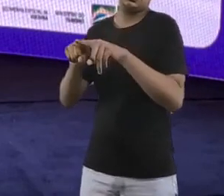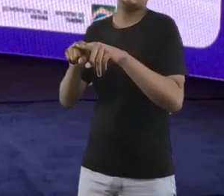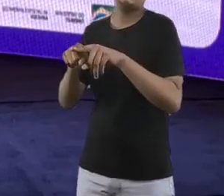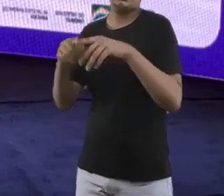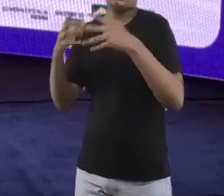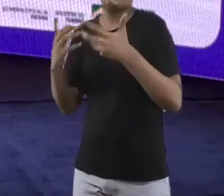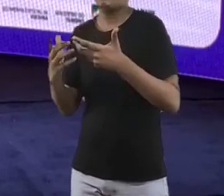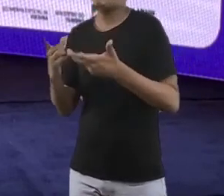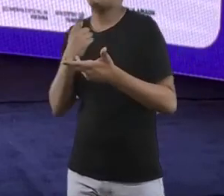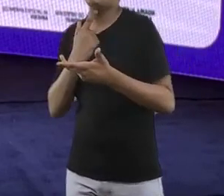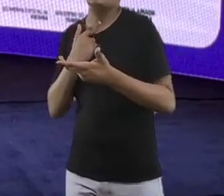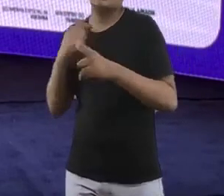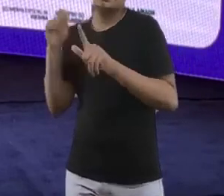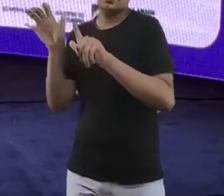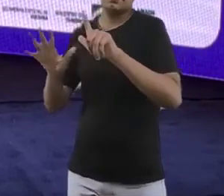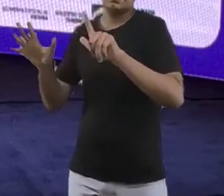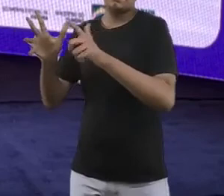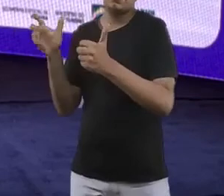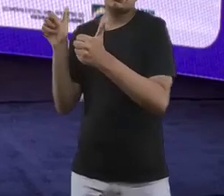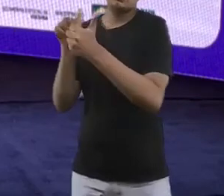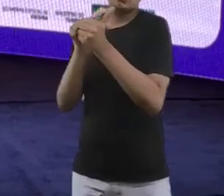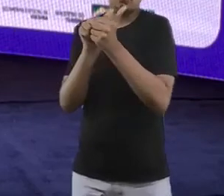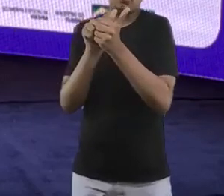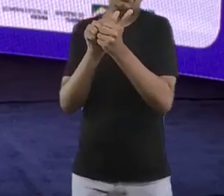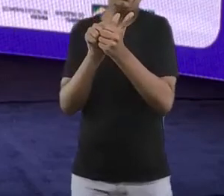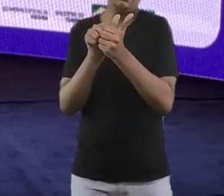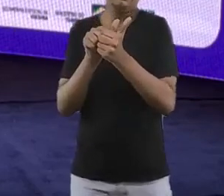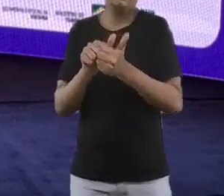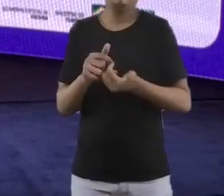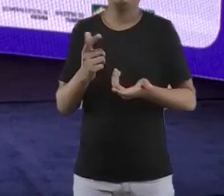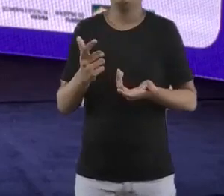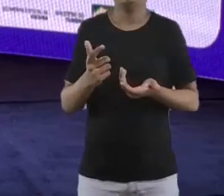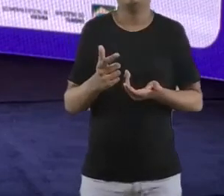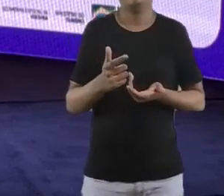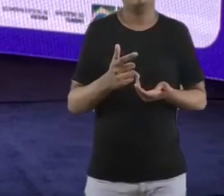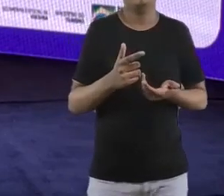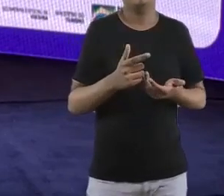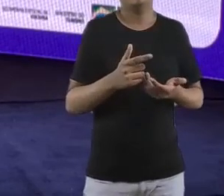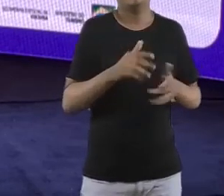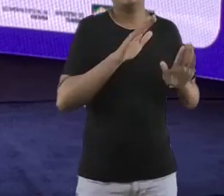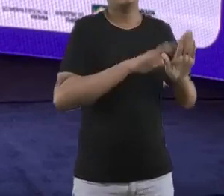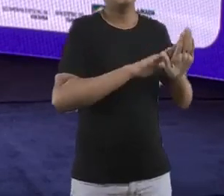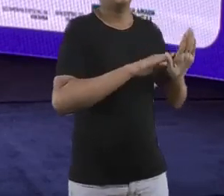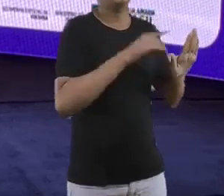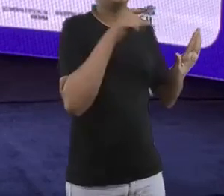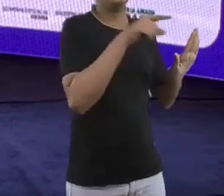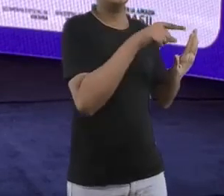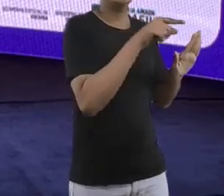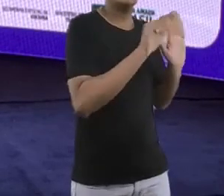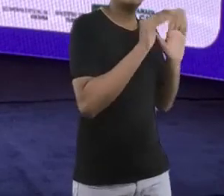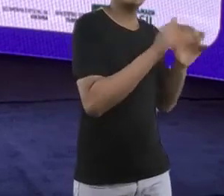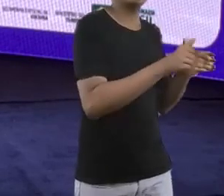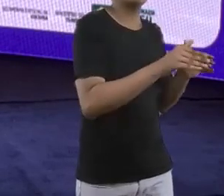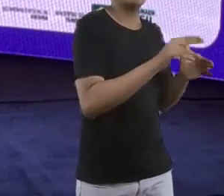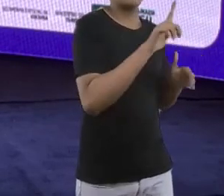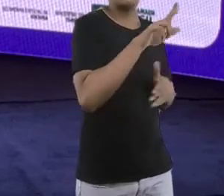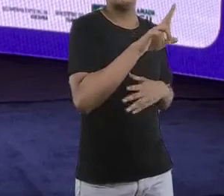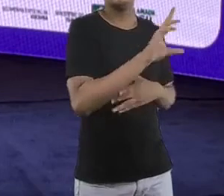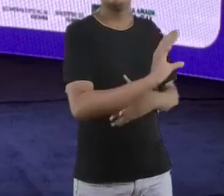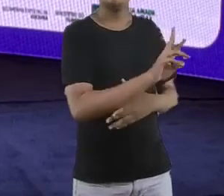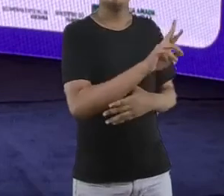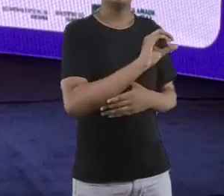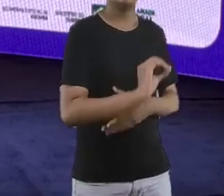plataforma. Então, não se justificaria a gente ficar até 2025 só pensando unicamente no lucro de AMA, mas também trazer